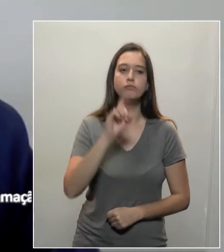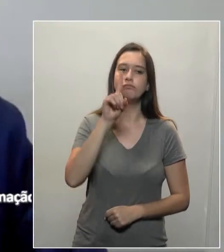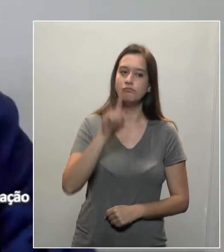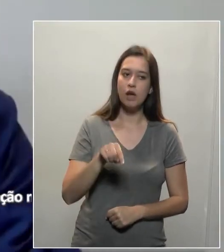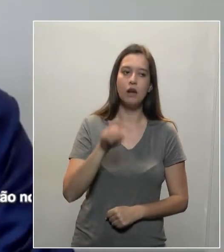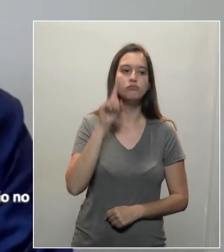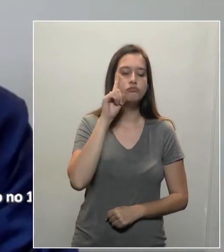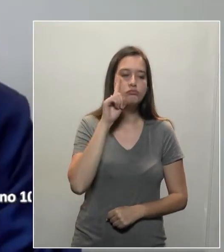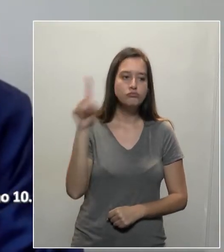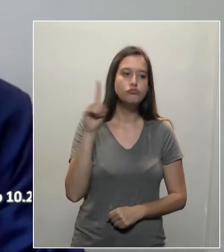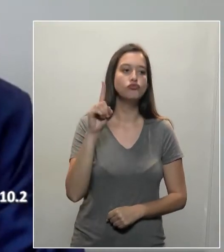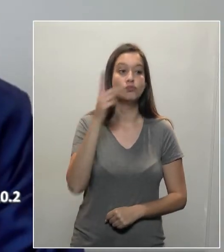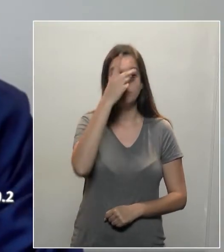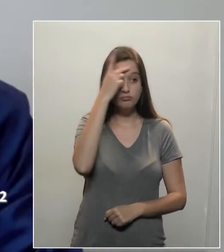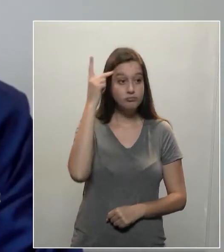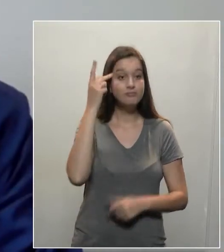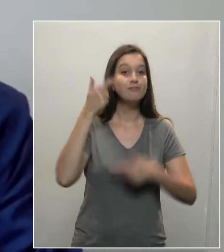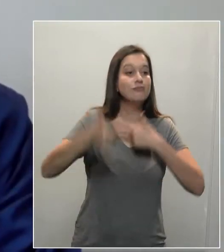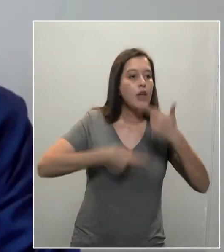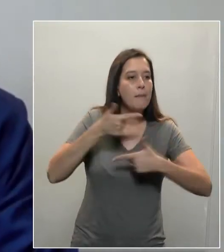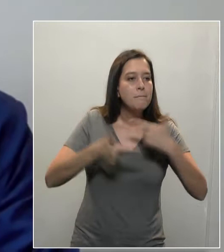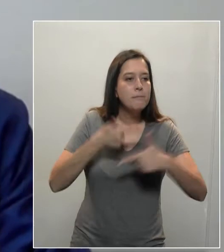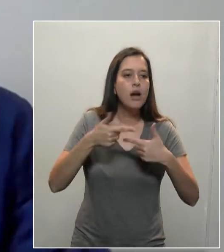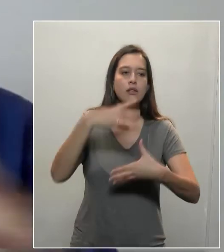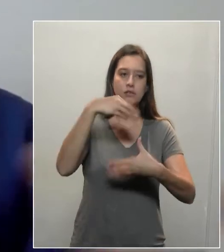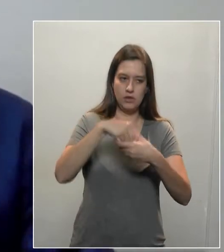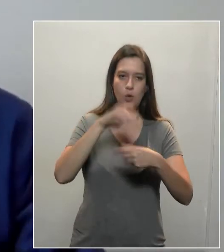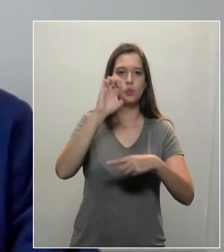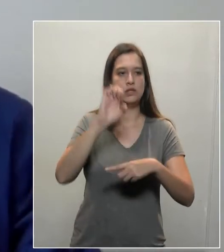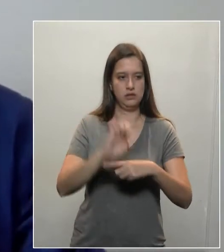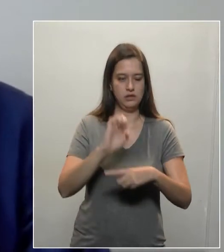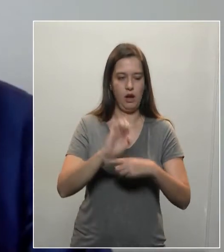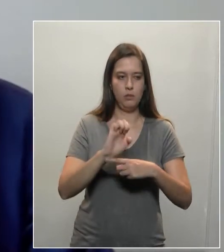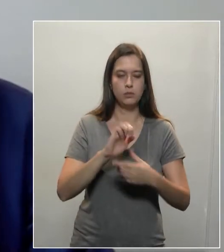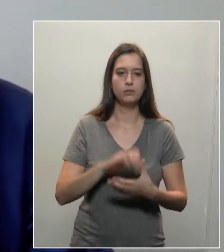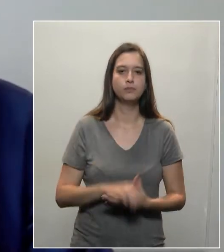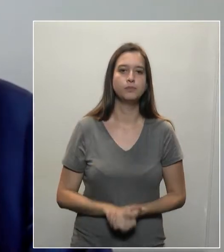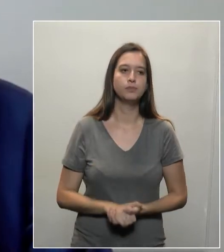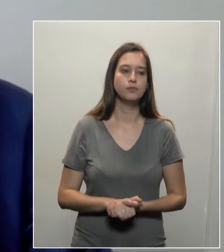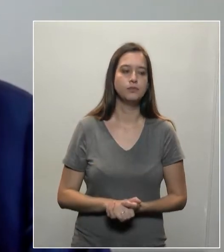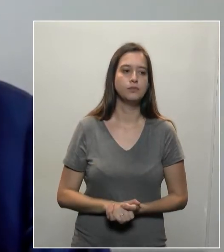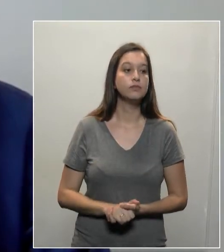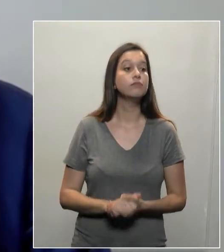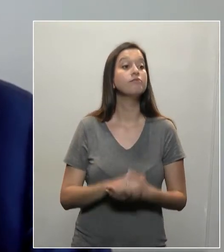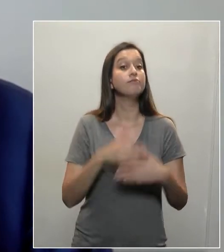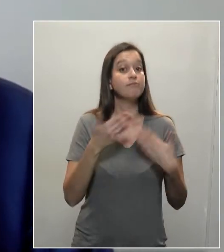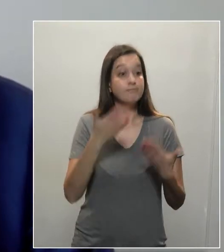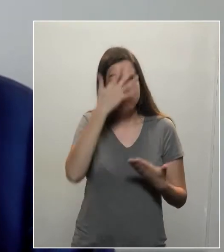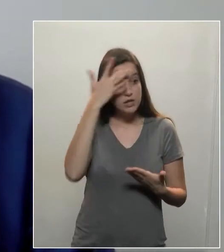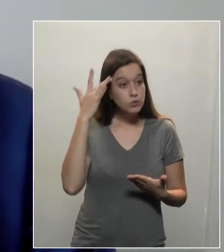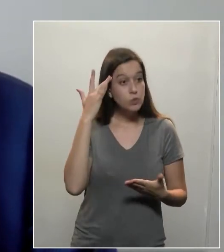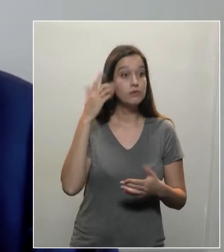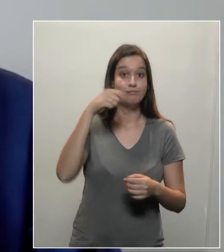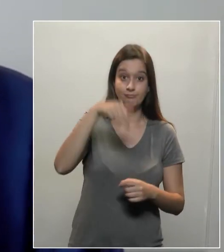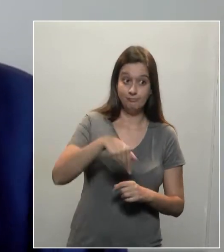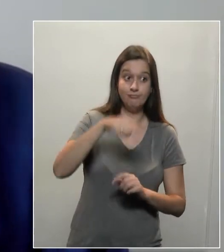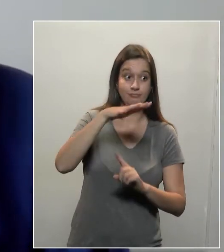nosso país. Os servidores do Estado do Paraná estão reivindicando